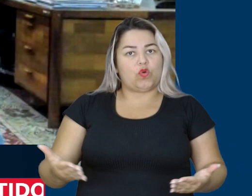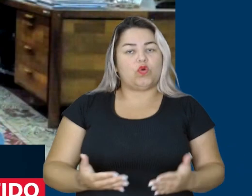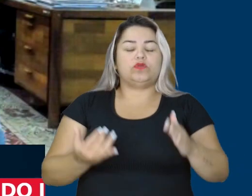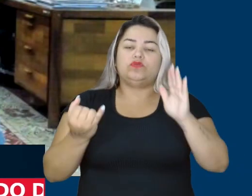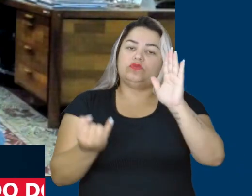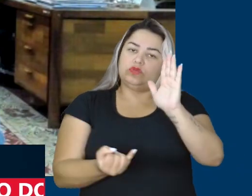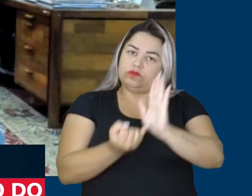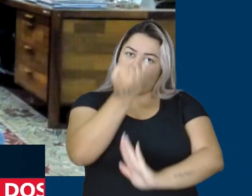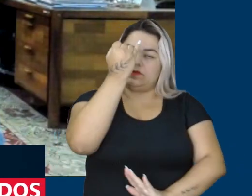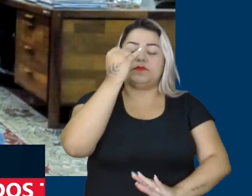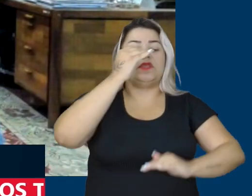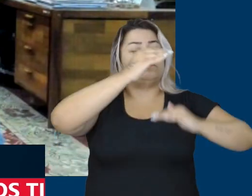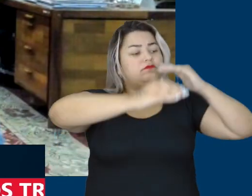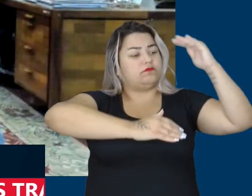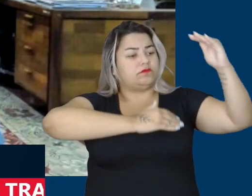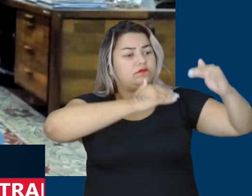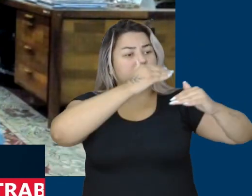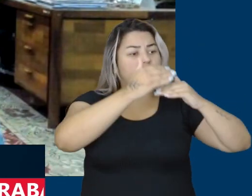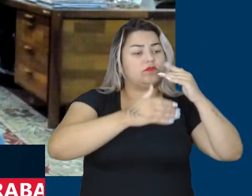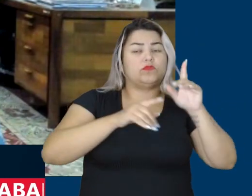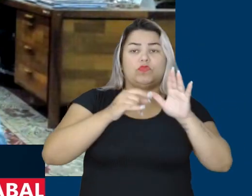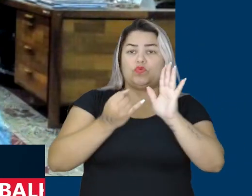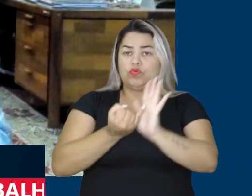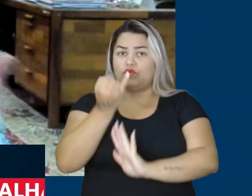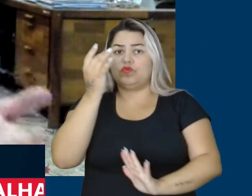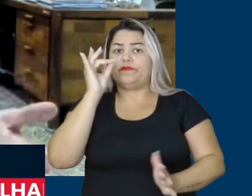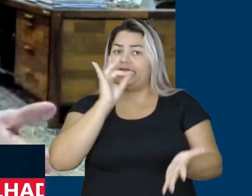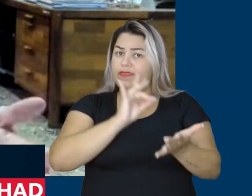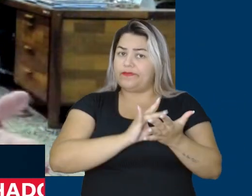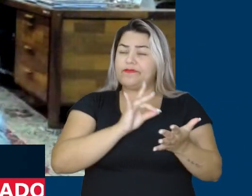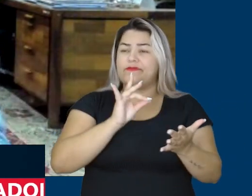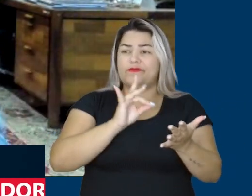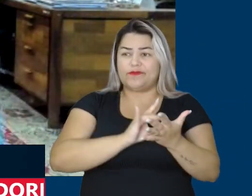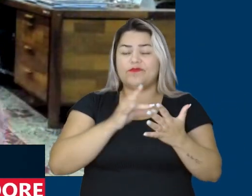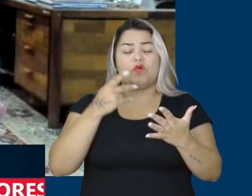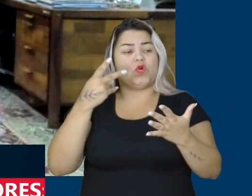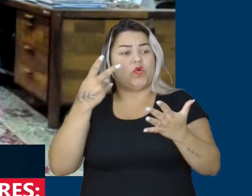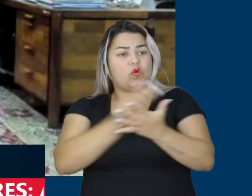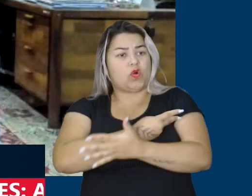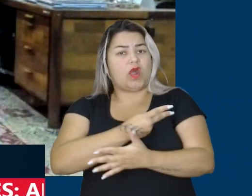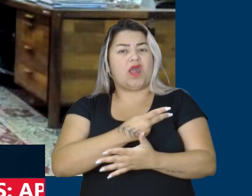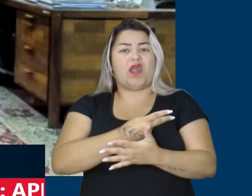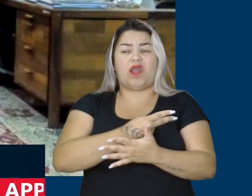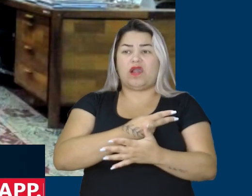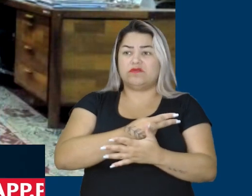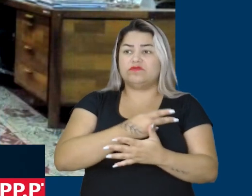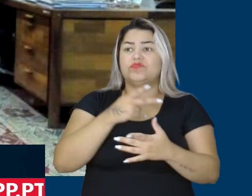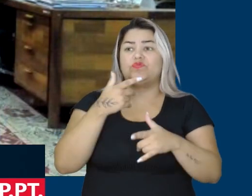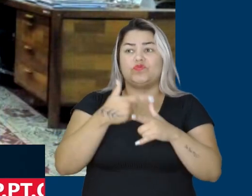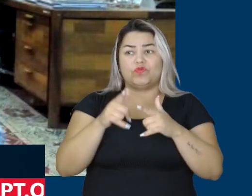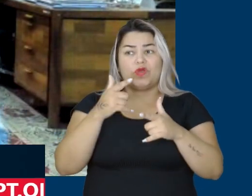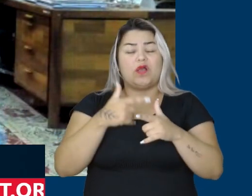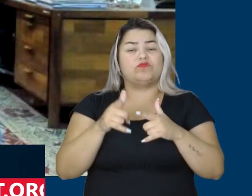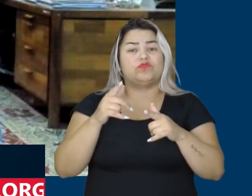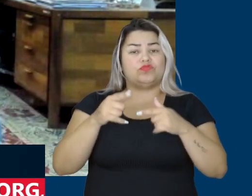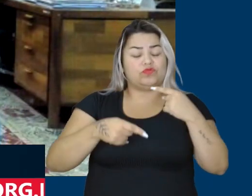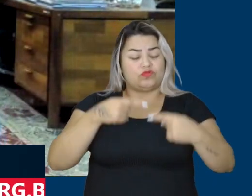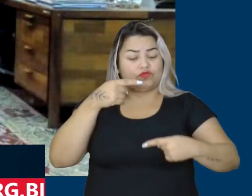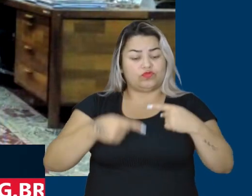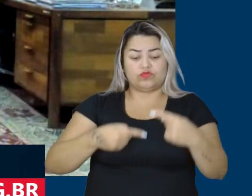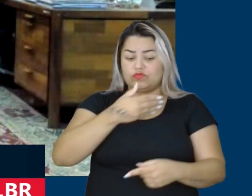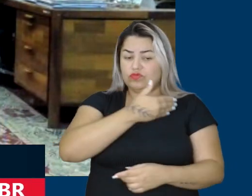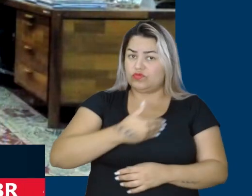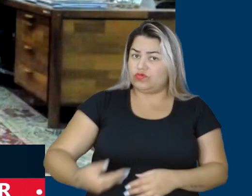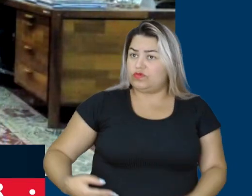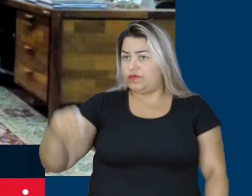altos têm crescido, o juro real no país, portanto, sangrando as políticas públicas do Brasil. Isso é muito caro, porque está sobrando